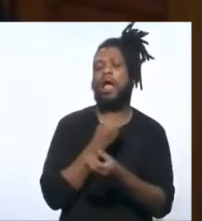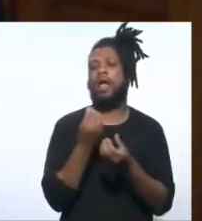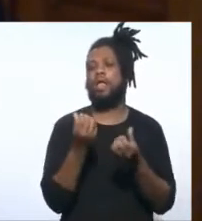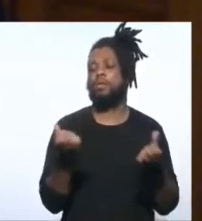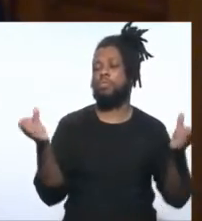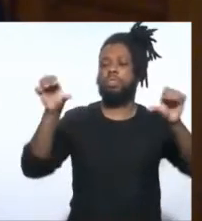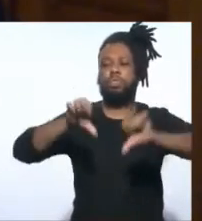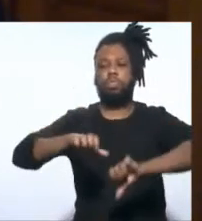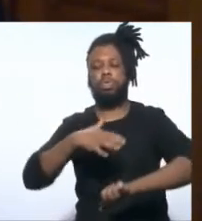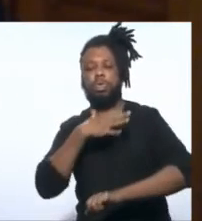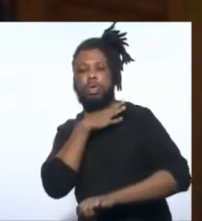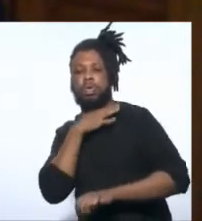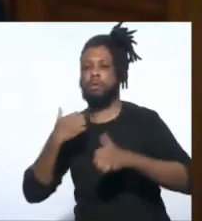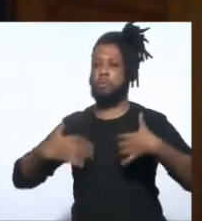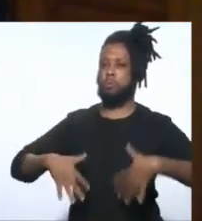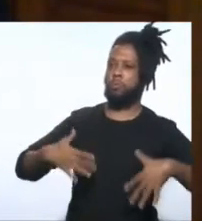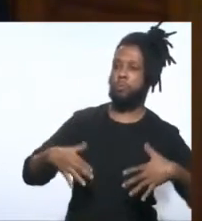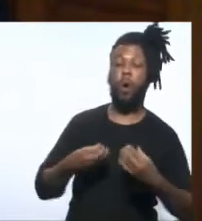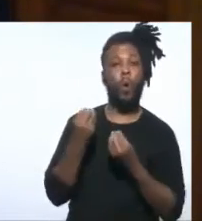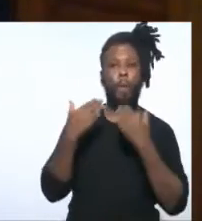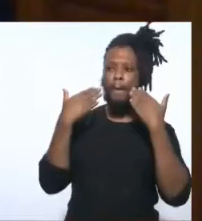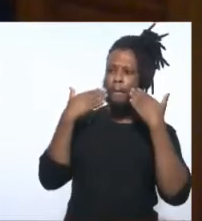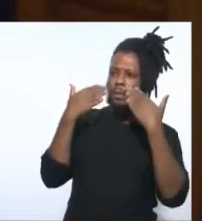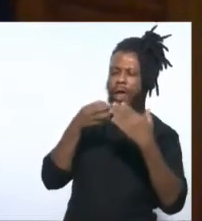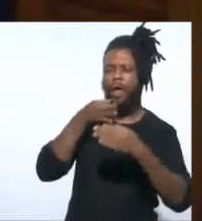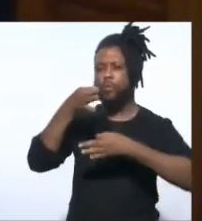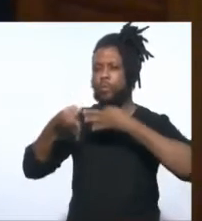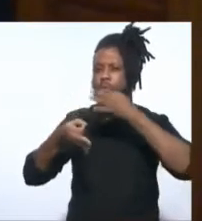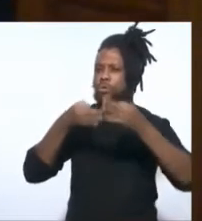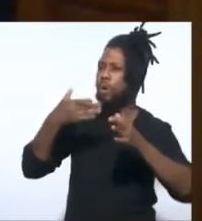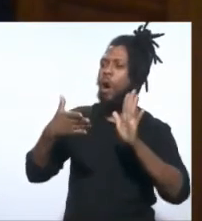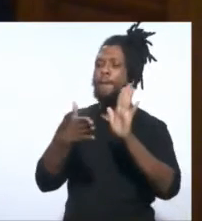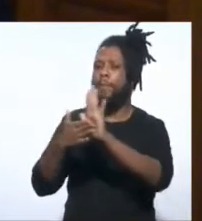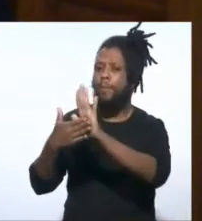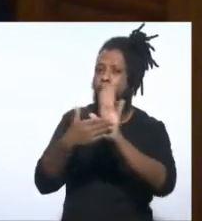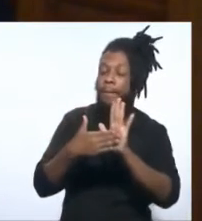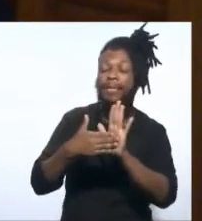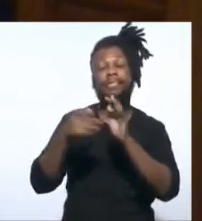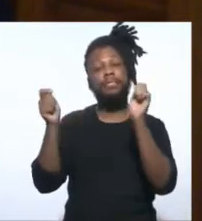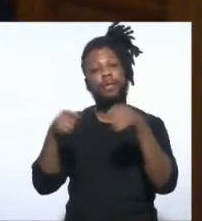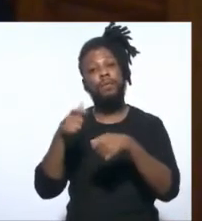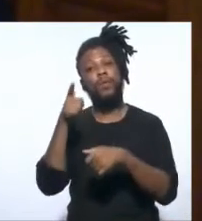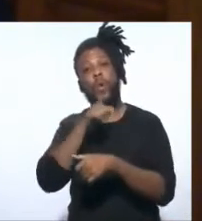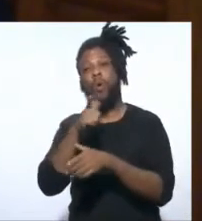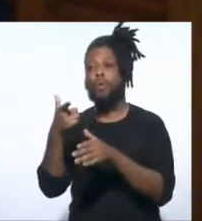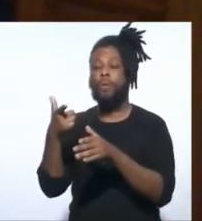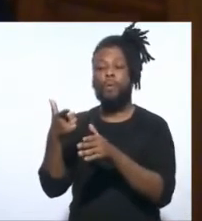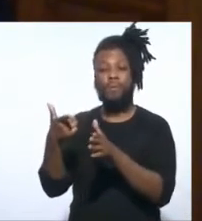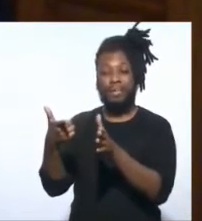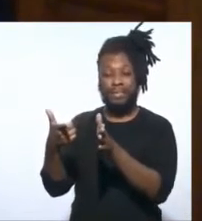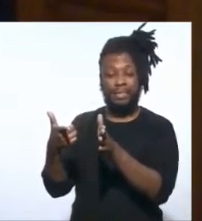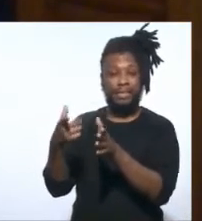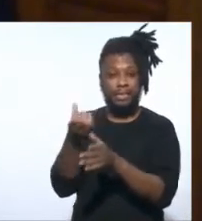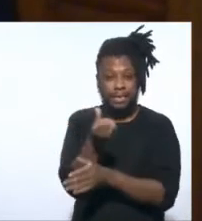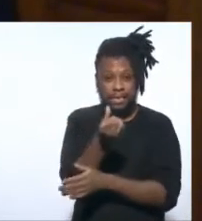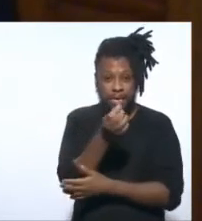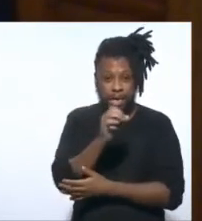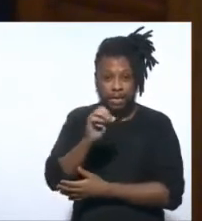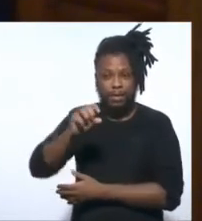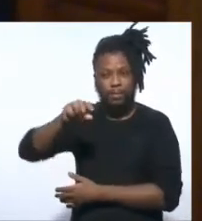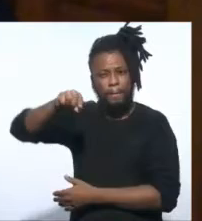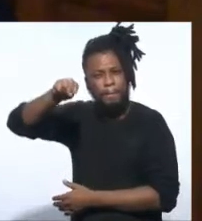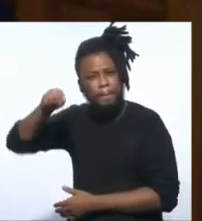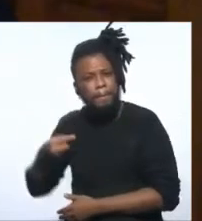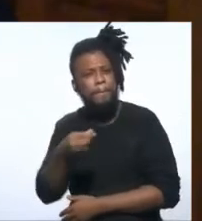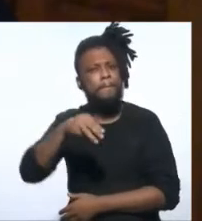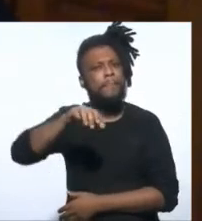apresentar sugestões para que a gente cumpra esses 600 milhões de reais, que